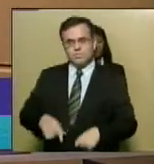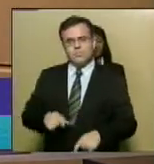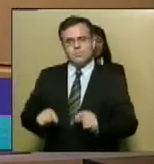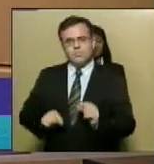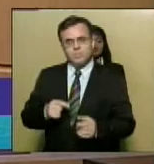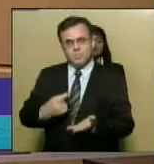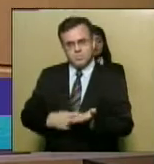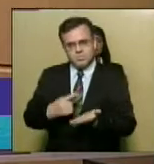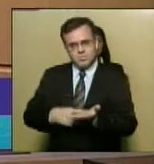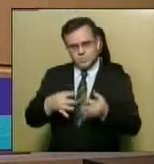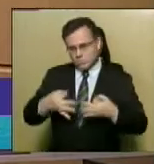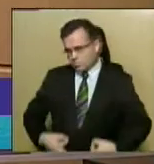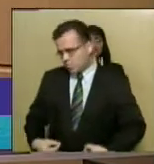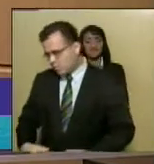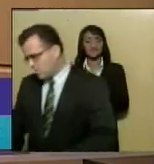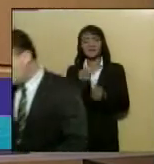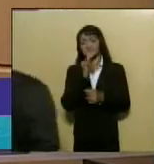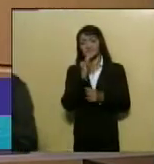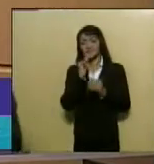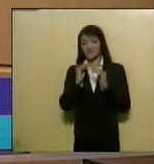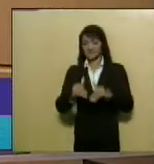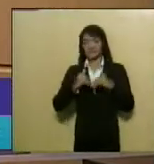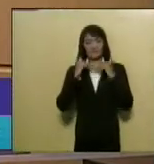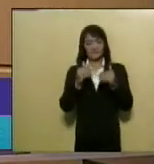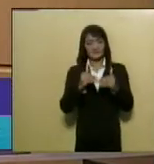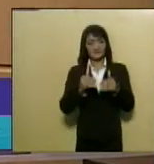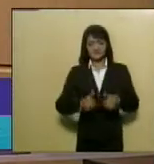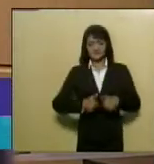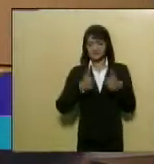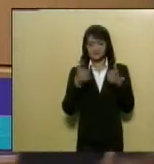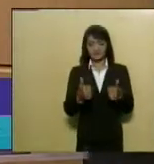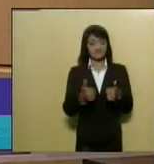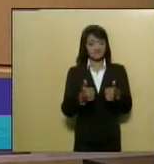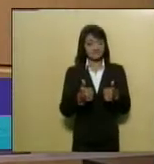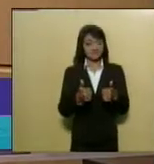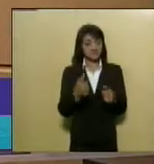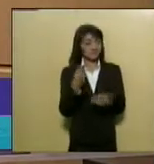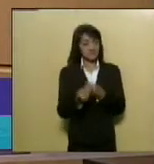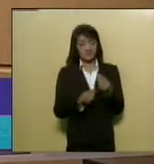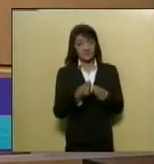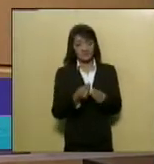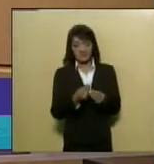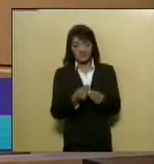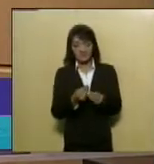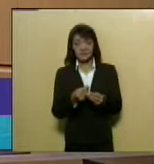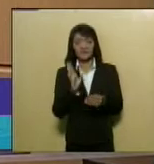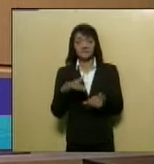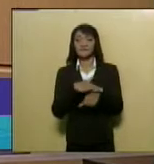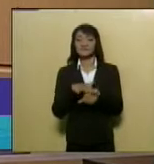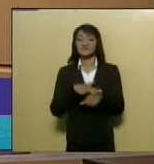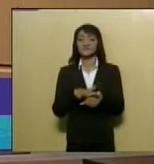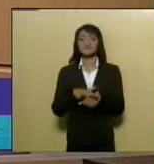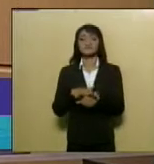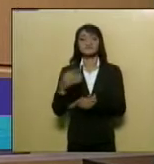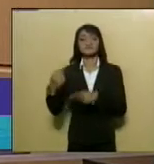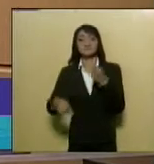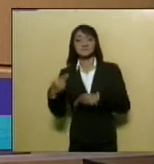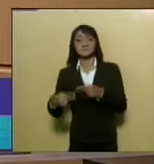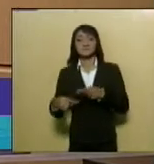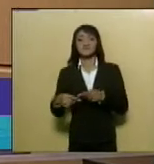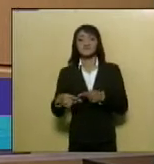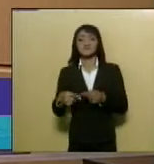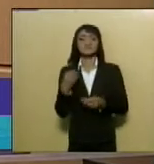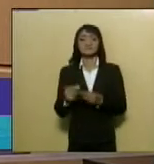exemplo, um avanço, que é positivo, senão seria avanço, nas conversas político-administrativas entre